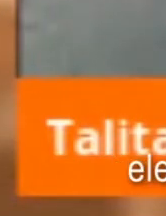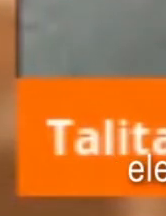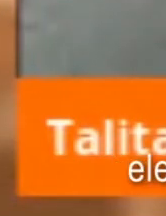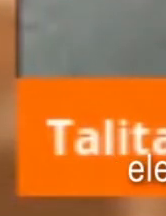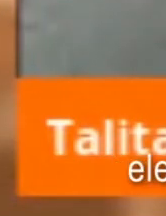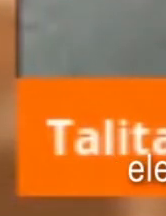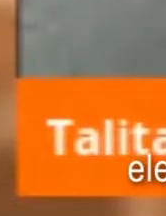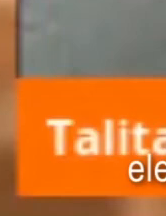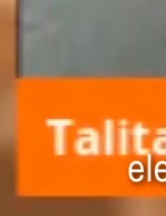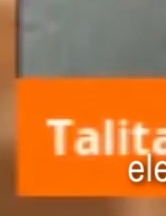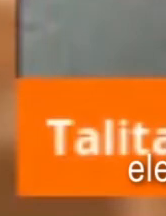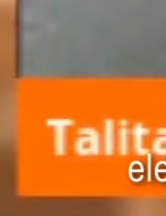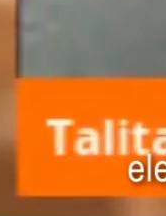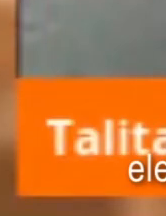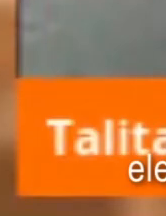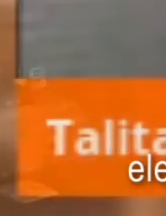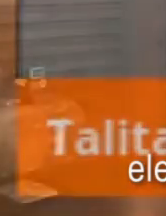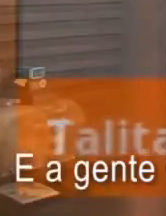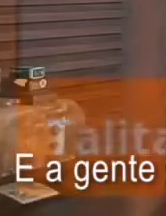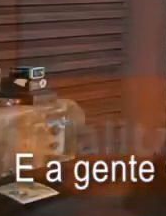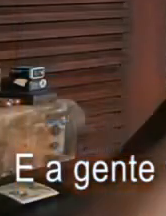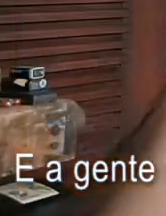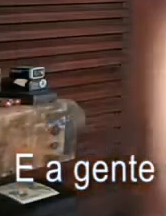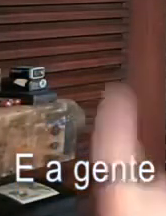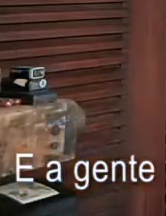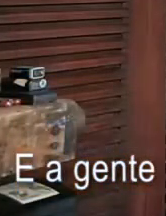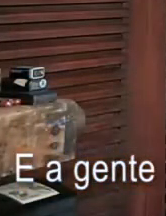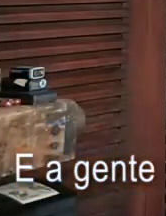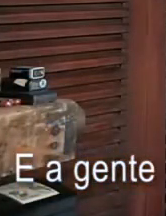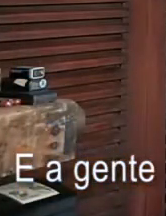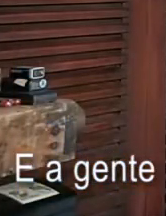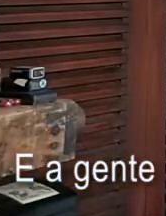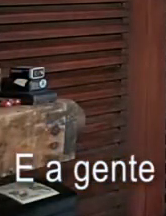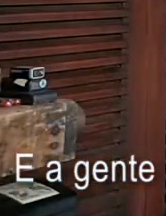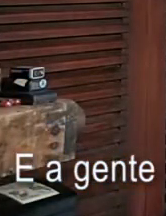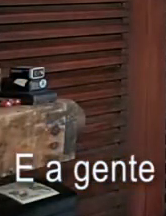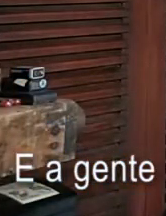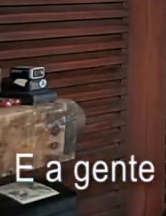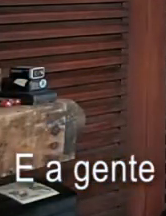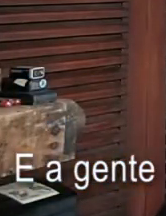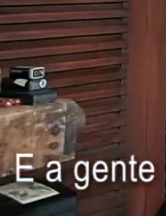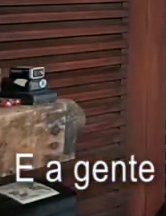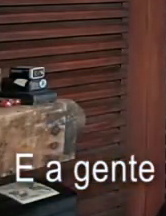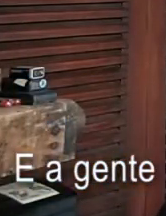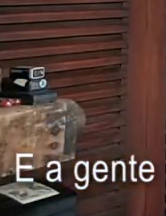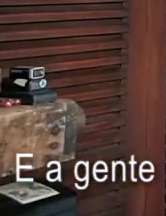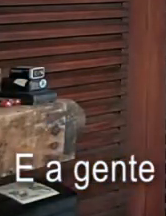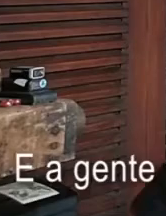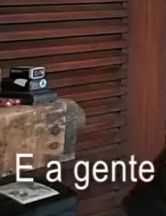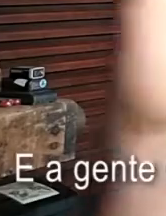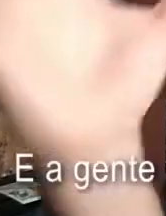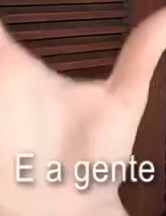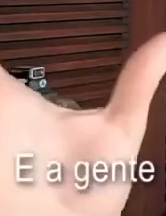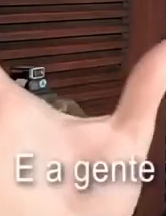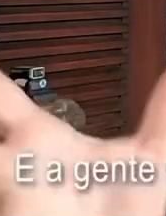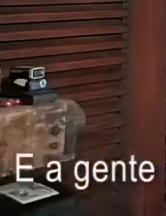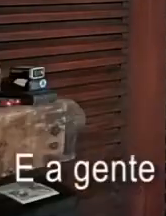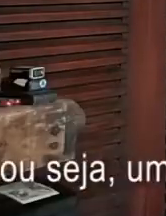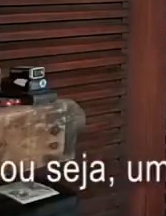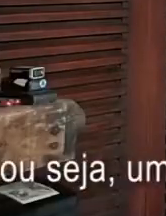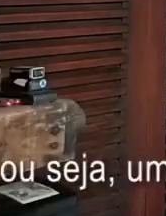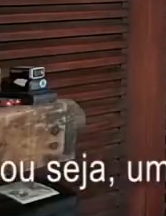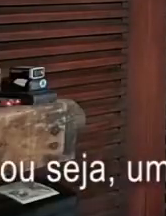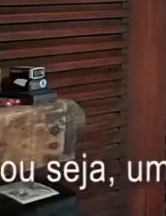o título porque eles não eram obrigados ainda a votar, né? E a gente vai conduzindo o grupo a partir de um conjunto que a gente chama de caixa de